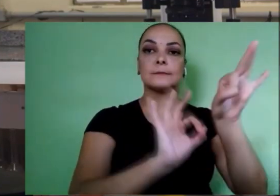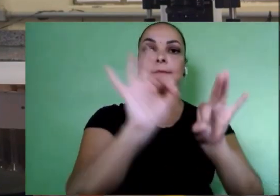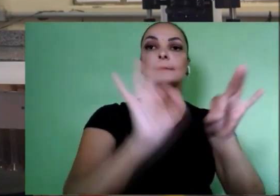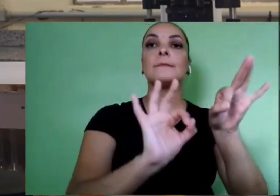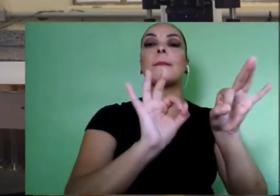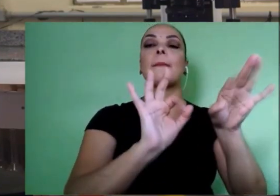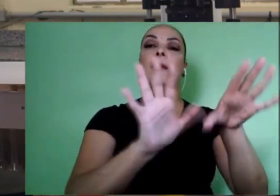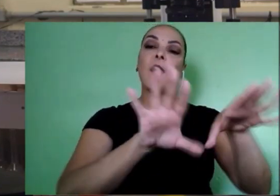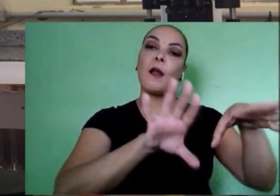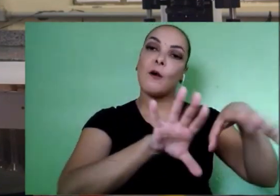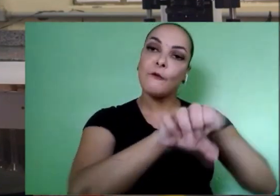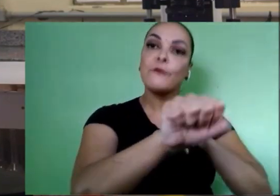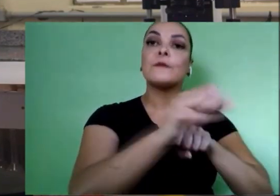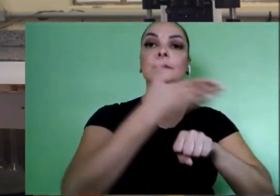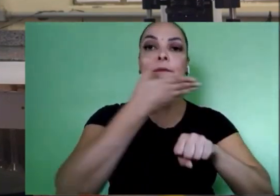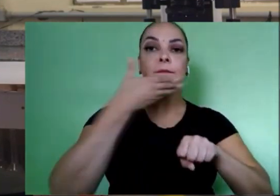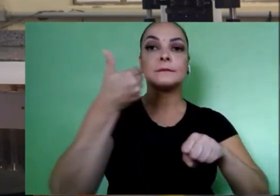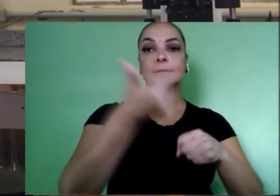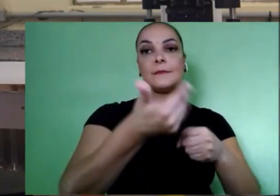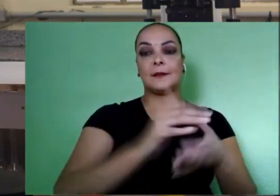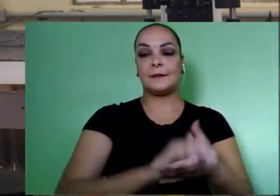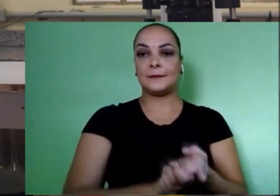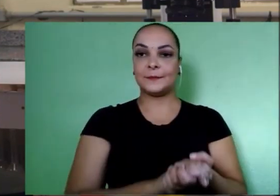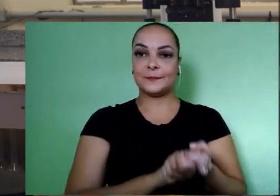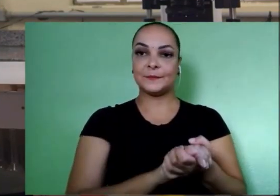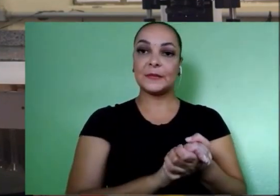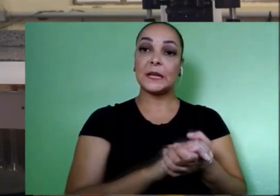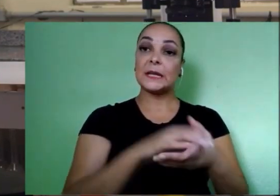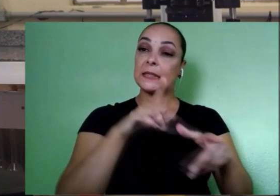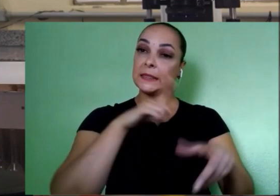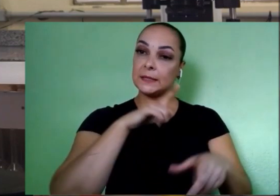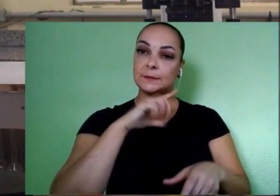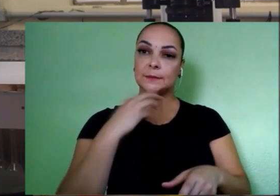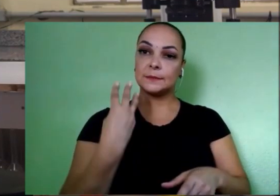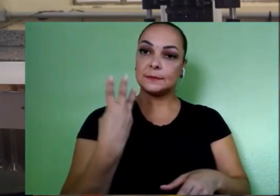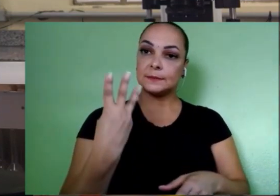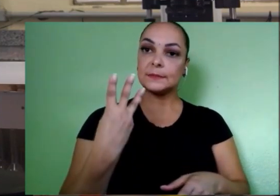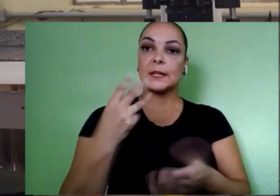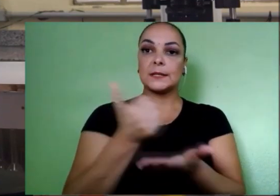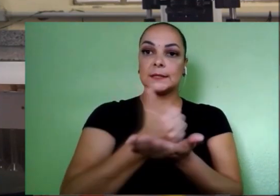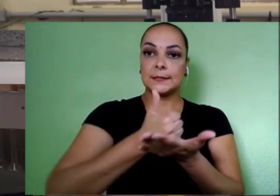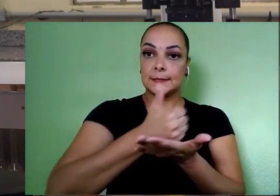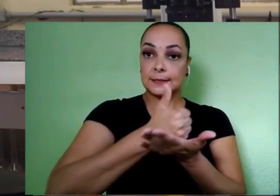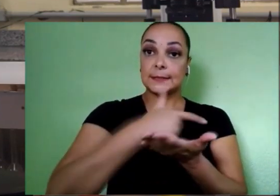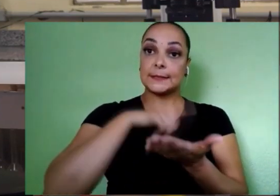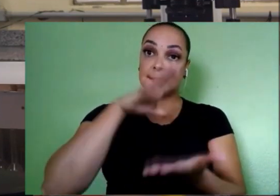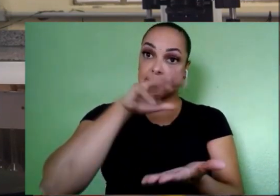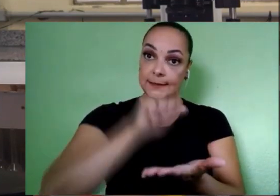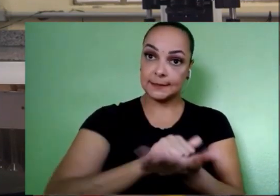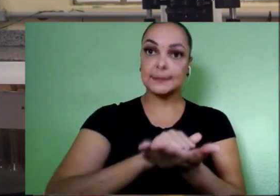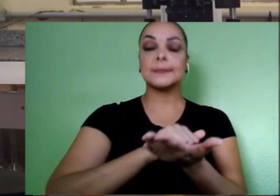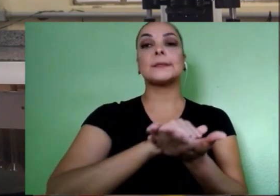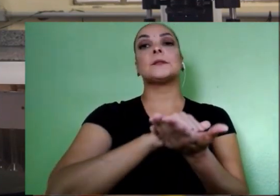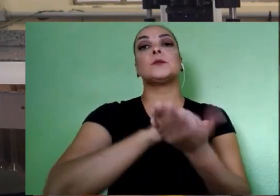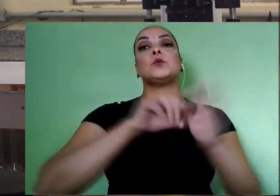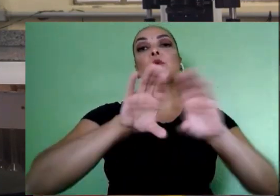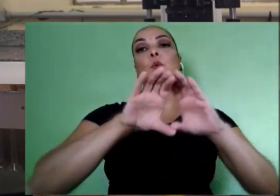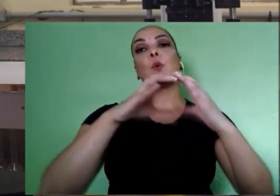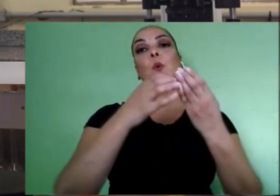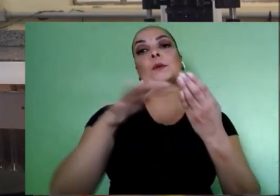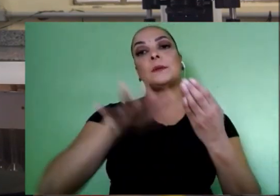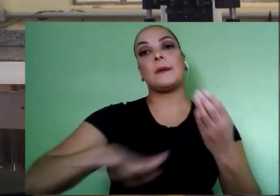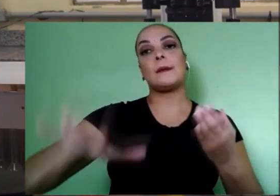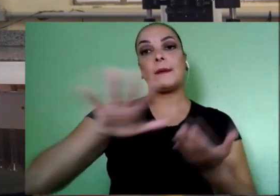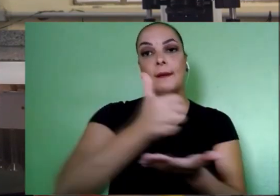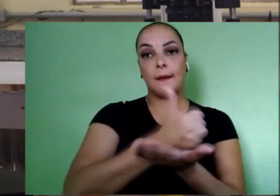com três farmacêuticas com registro ativo do Conselho Regional de Farmácia, as quais farão a supervisão